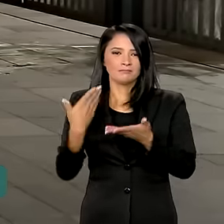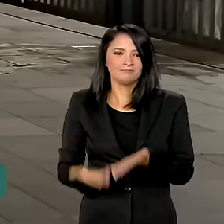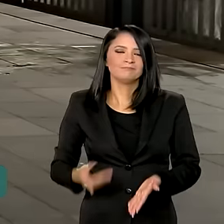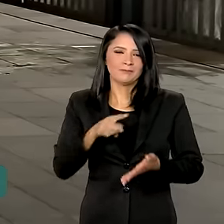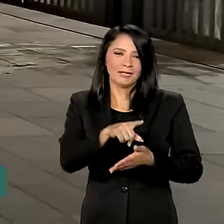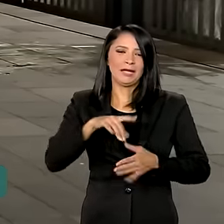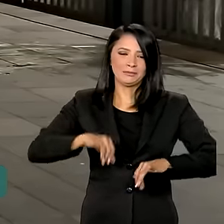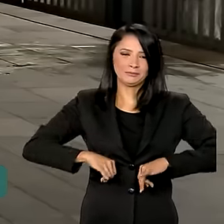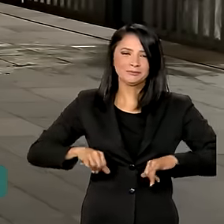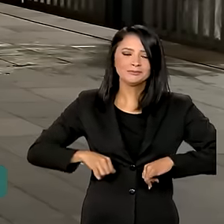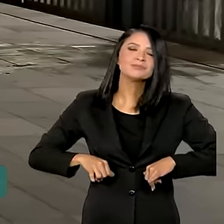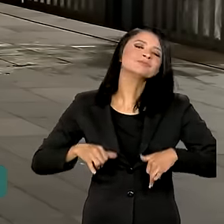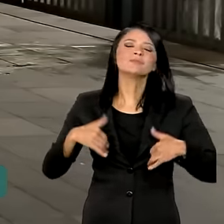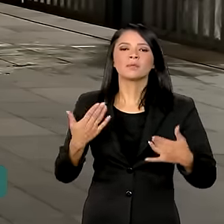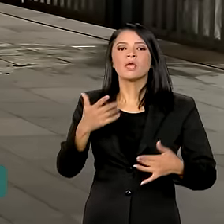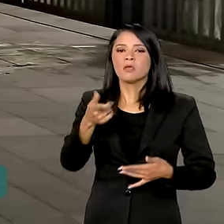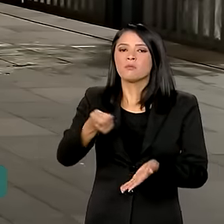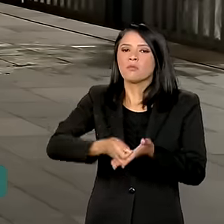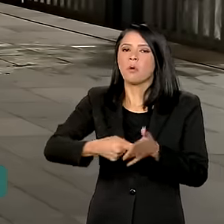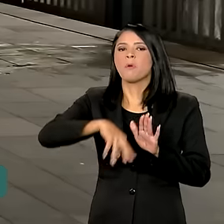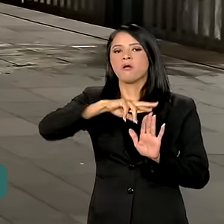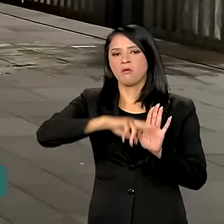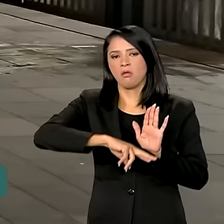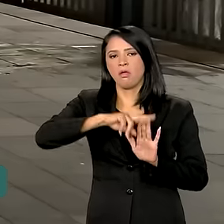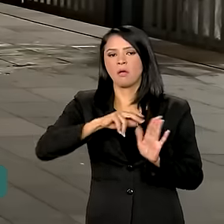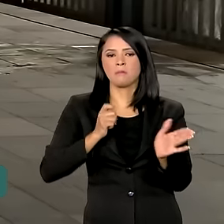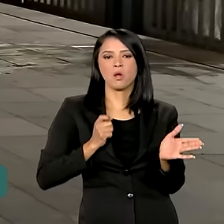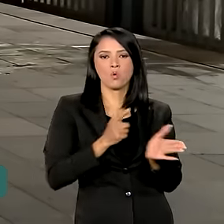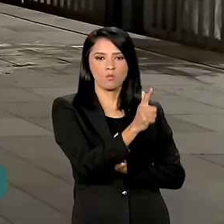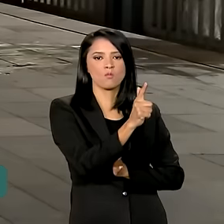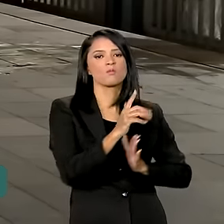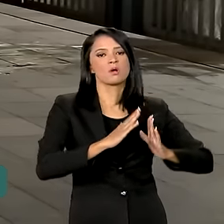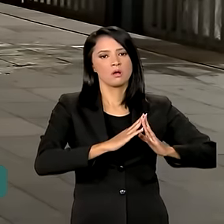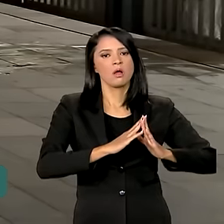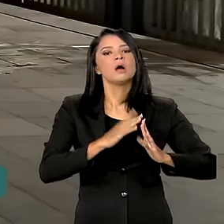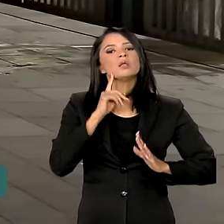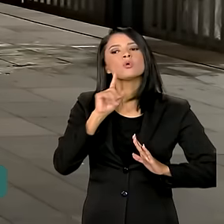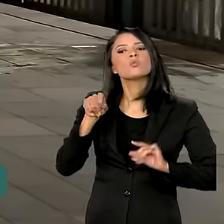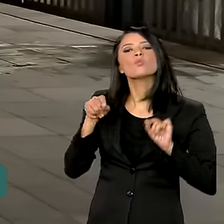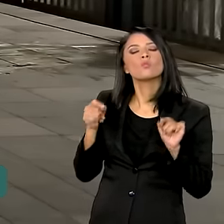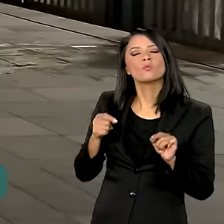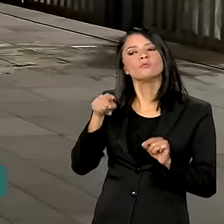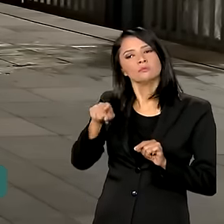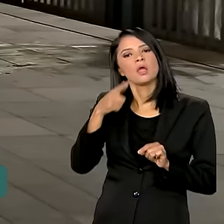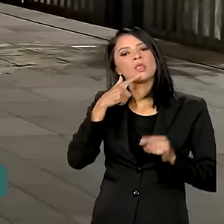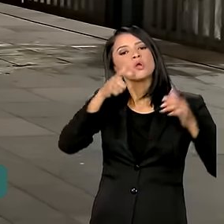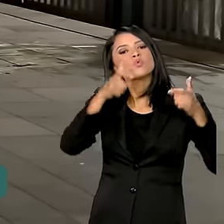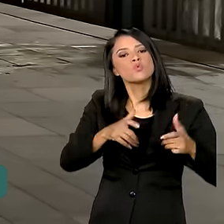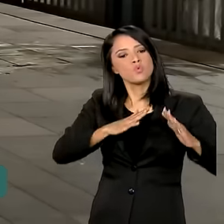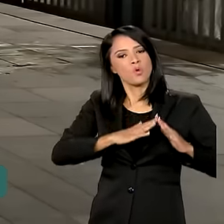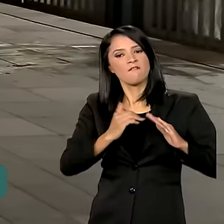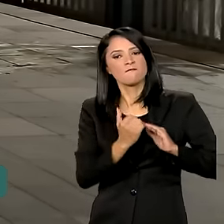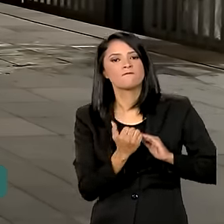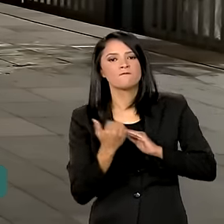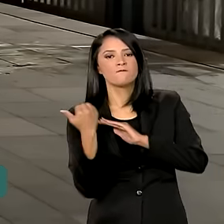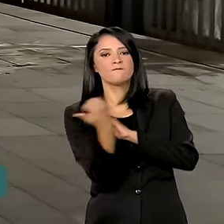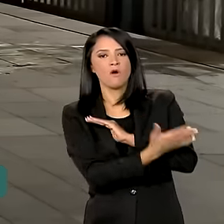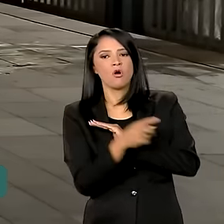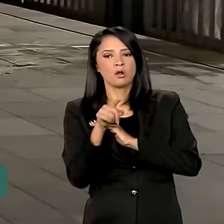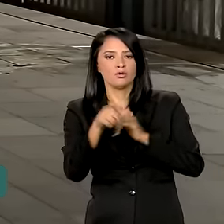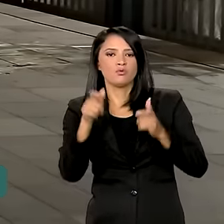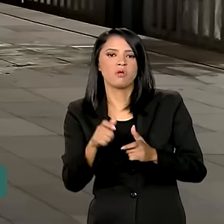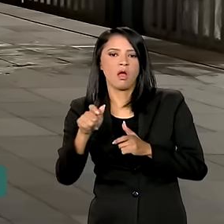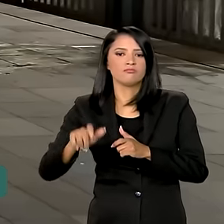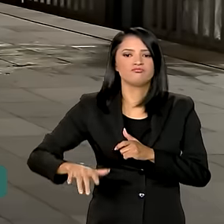o estado. E uma exigência para a compra dessas casas pelo governo é que elas se localizem fora de áreas